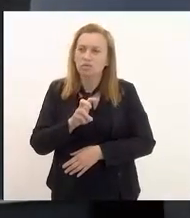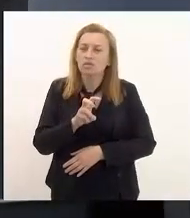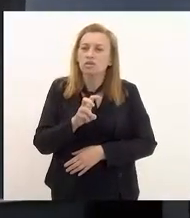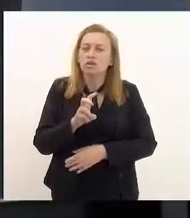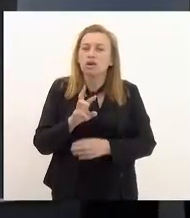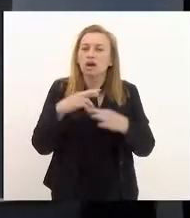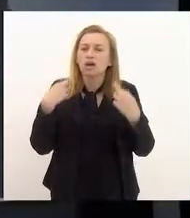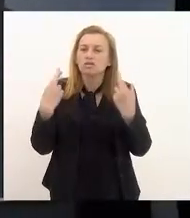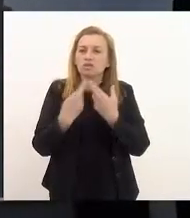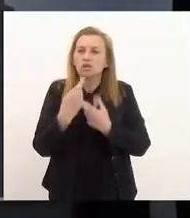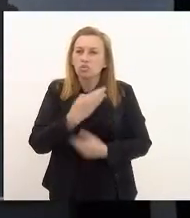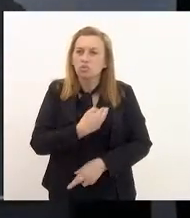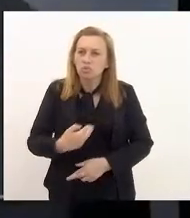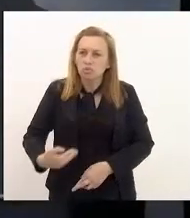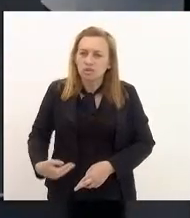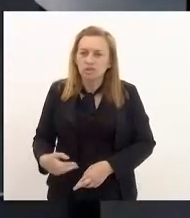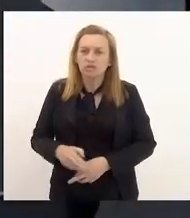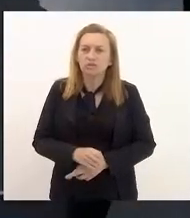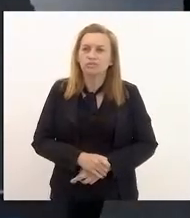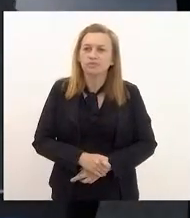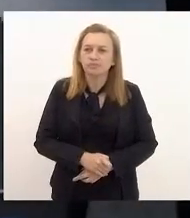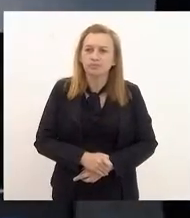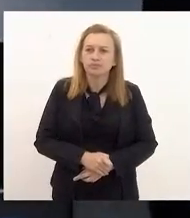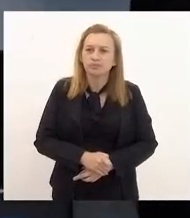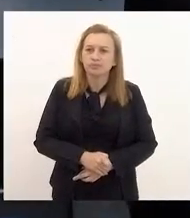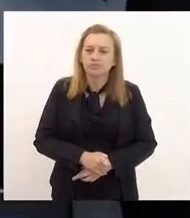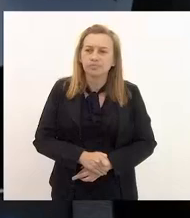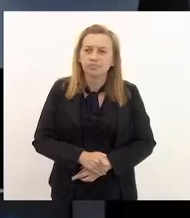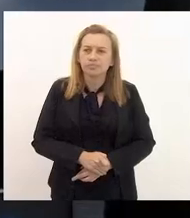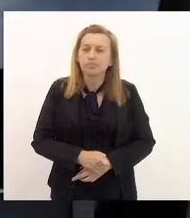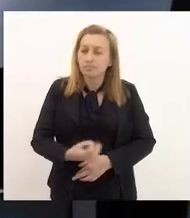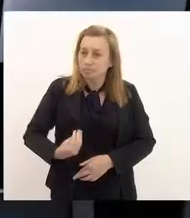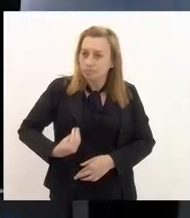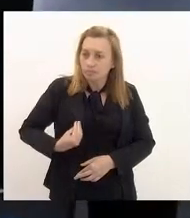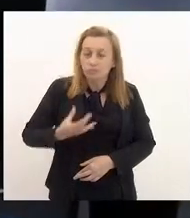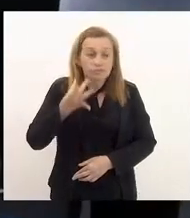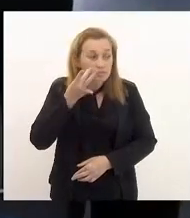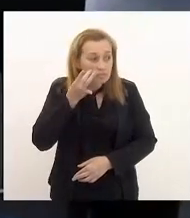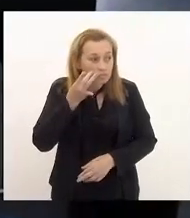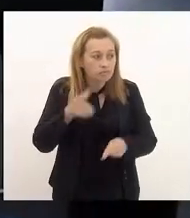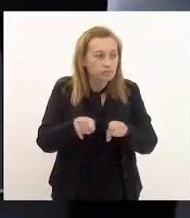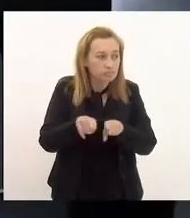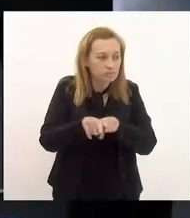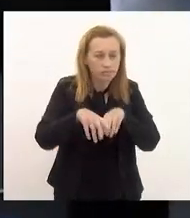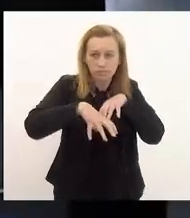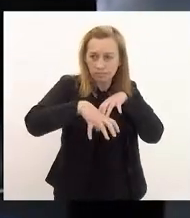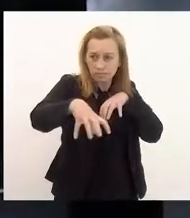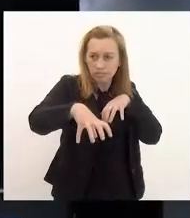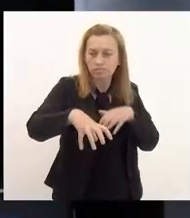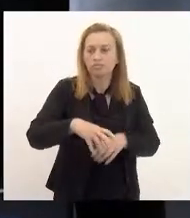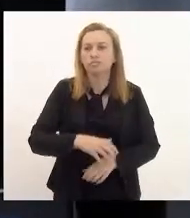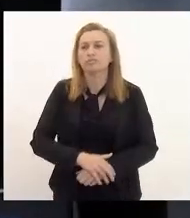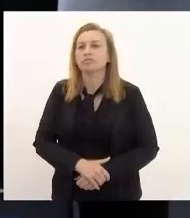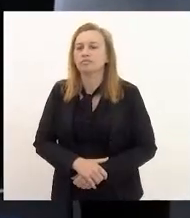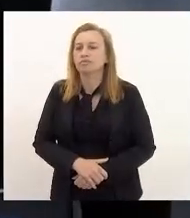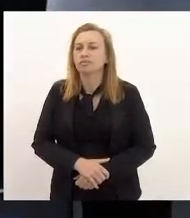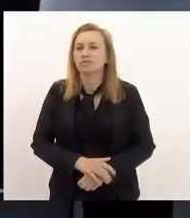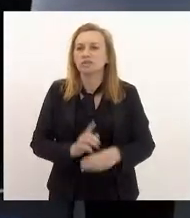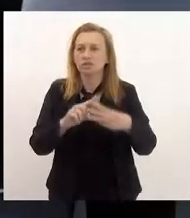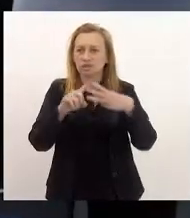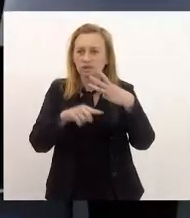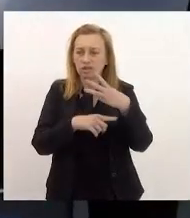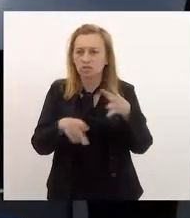a audiência pública, de forma presencial e remota, sobre três